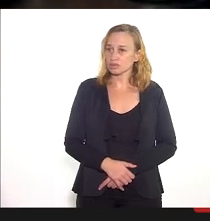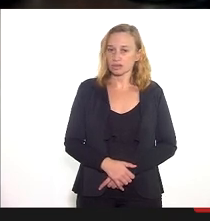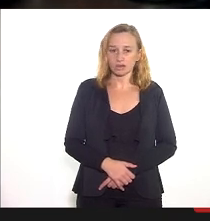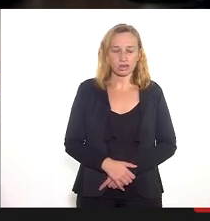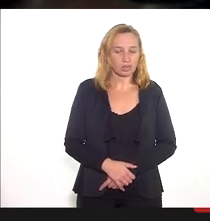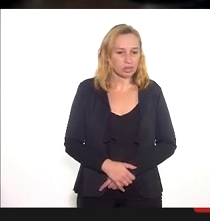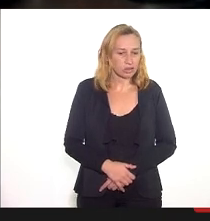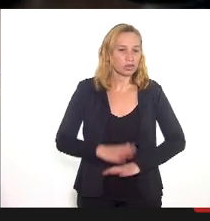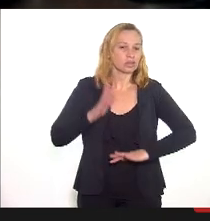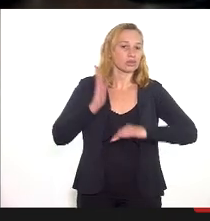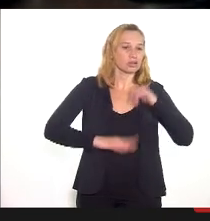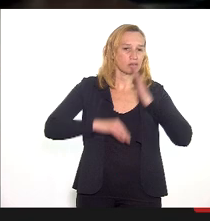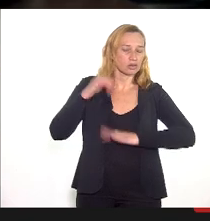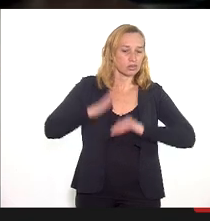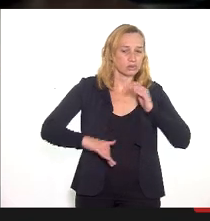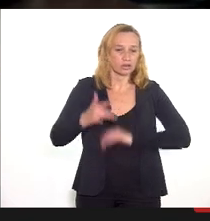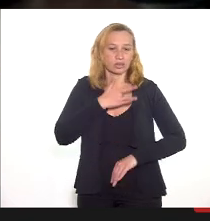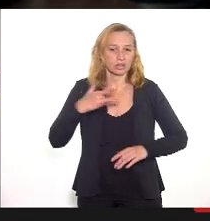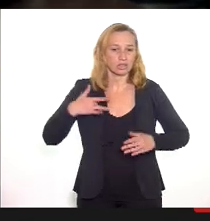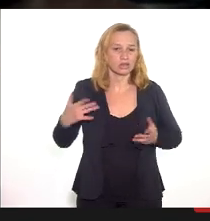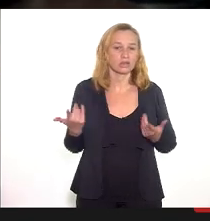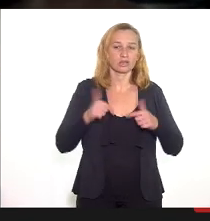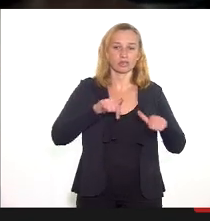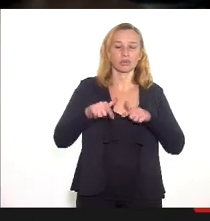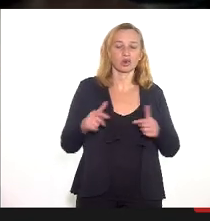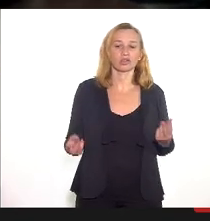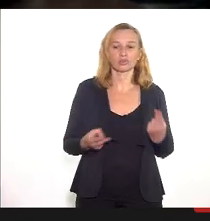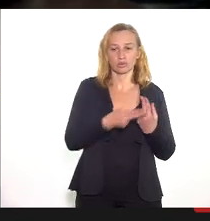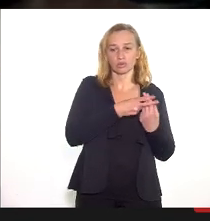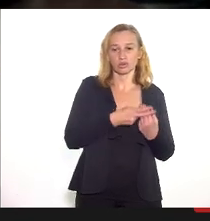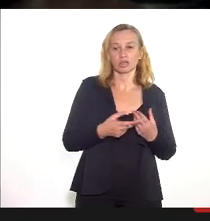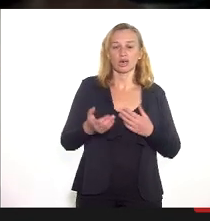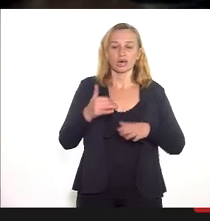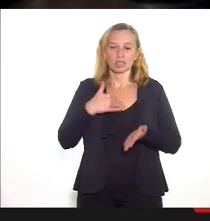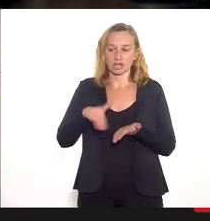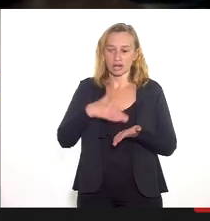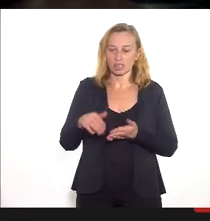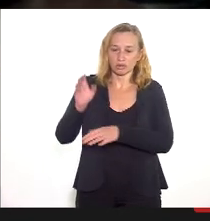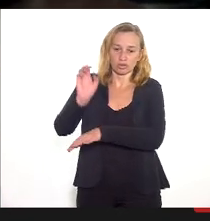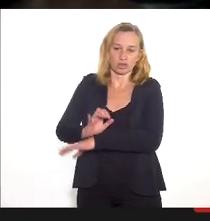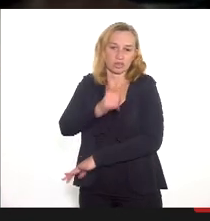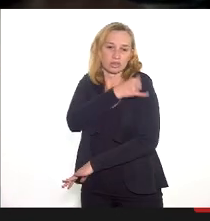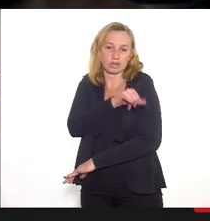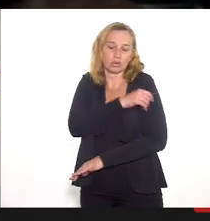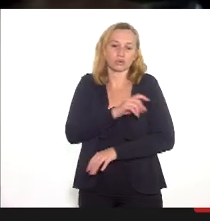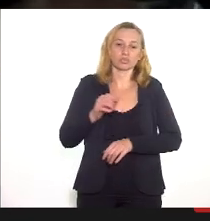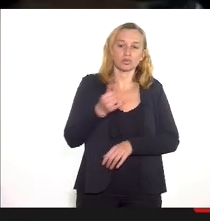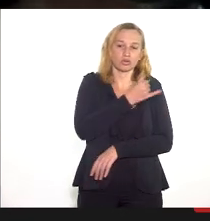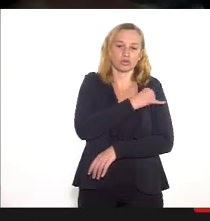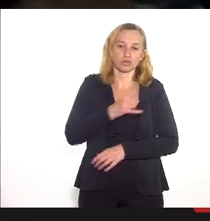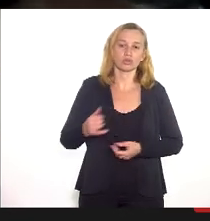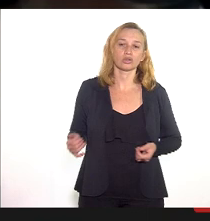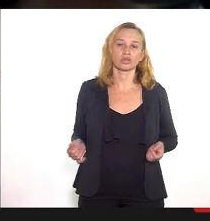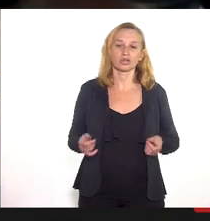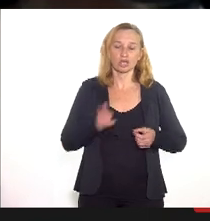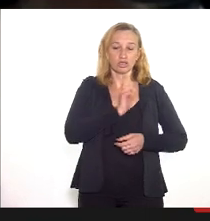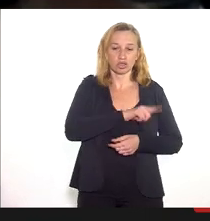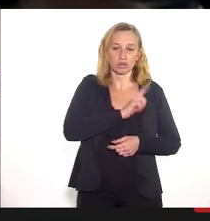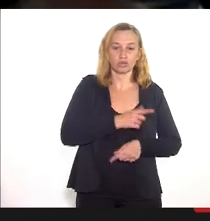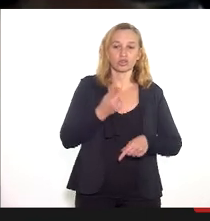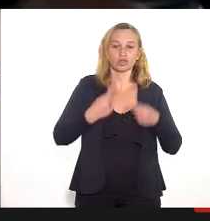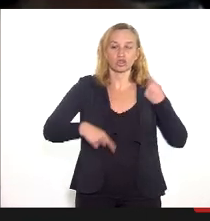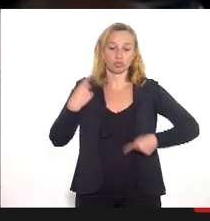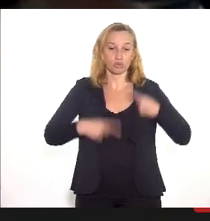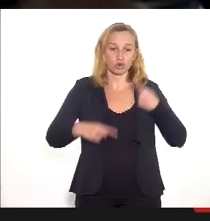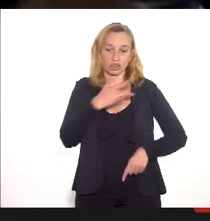Profissionais de saúde e trabalhando no sul A Secretaria de Estado de Saúde do Rio de Janeiro além de gestora das políticas de